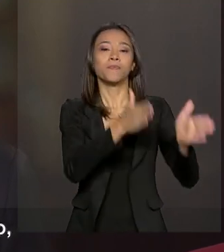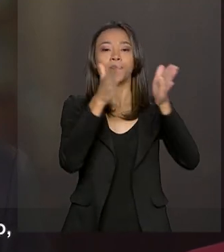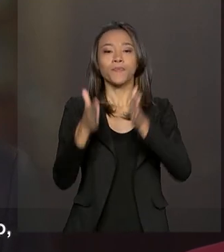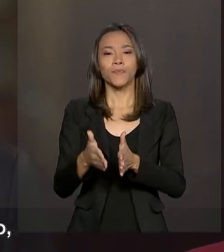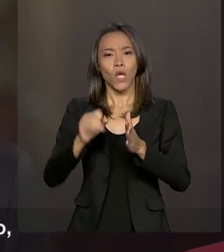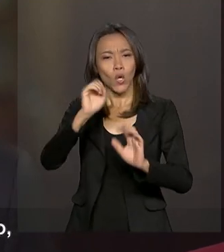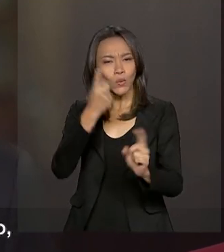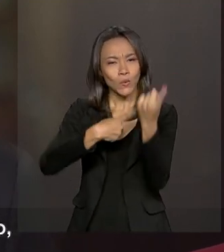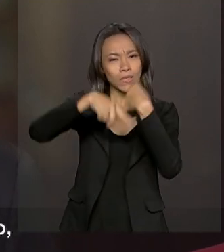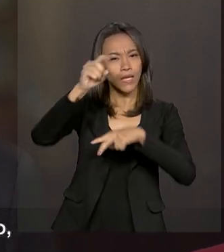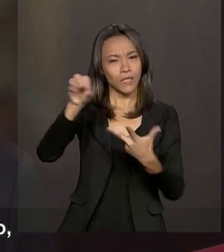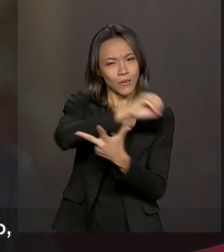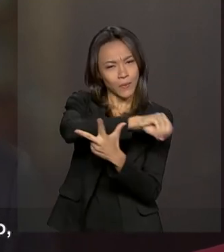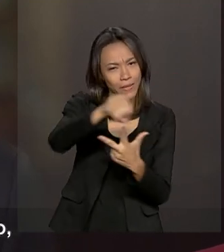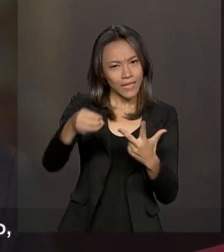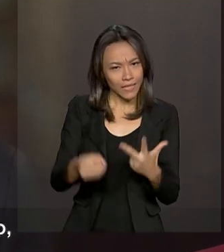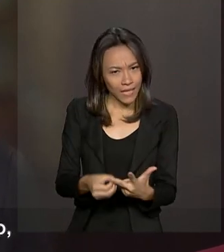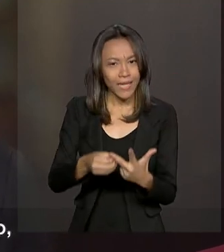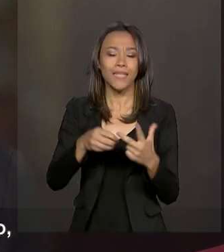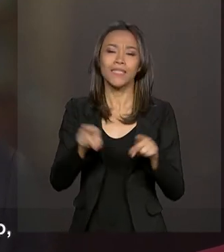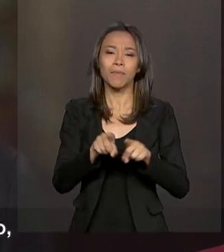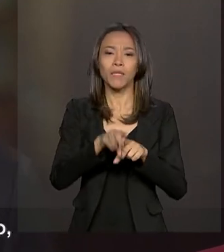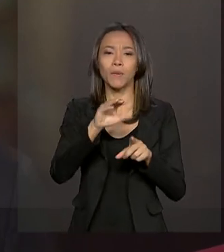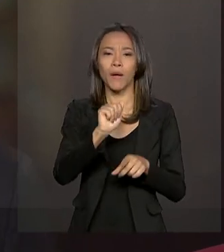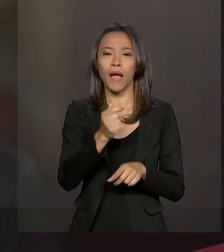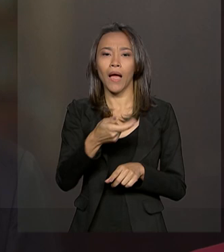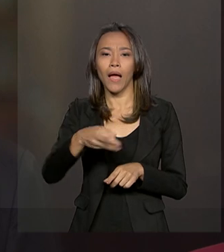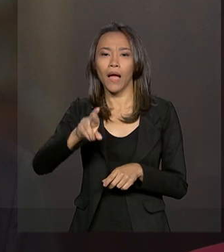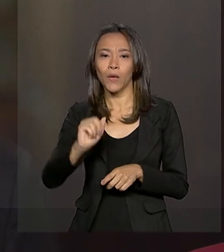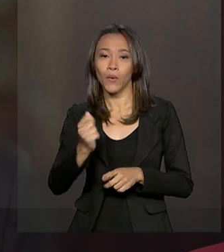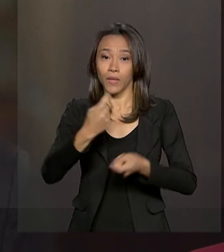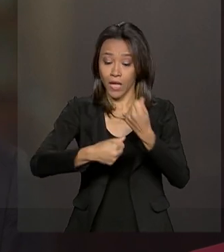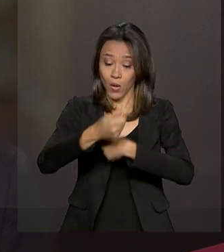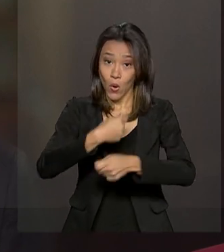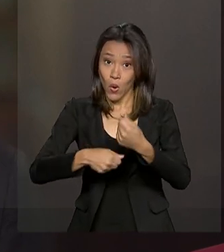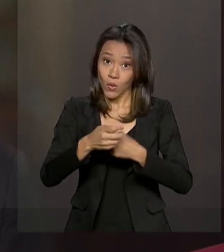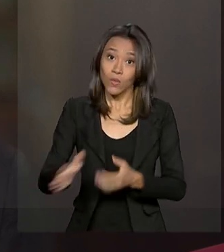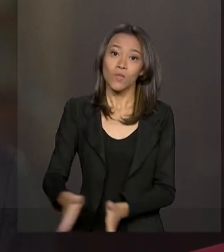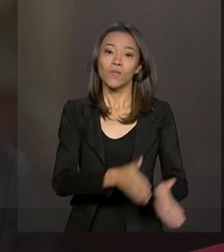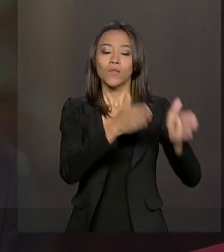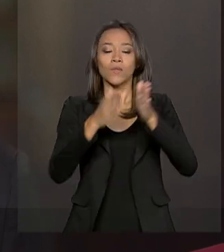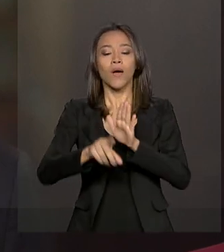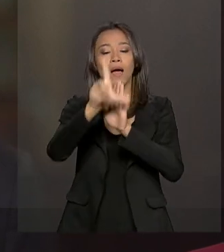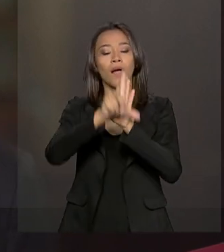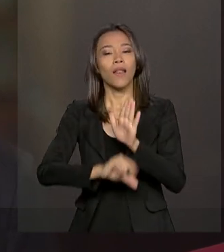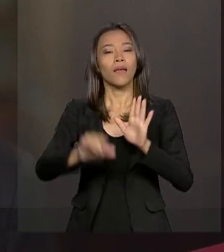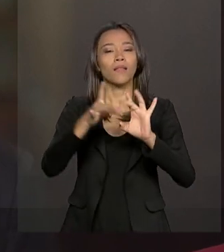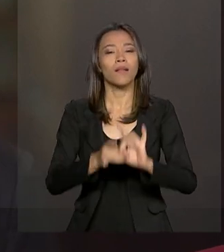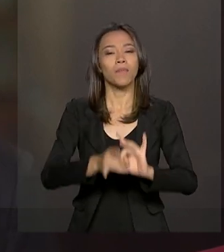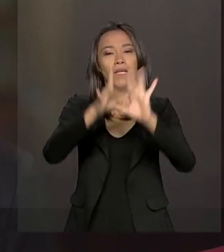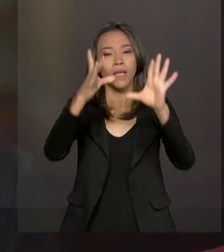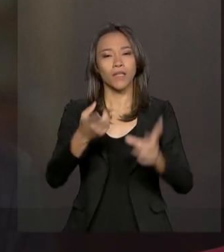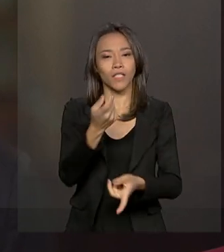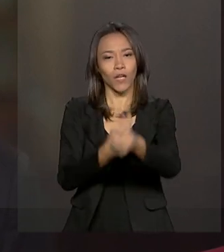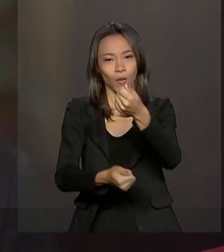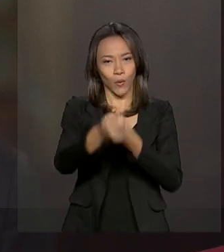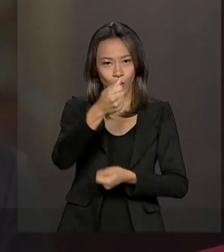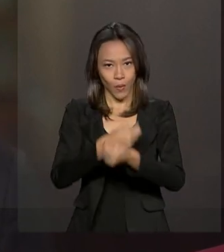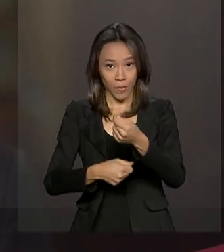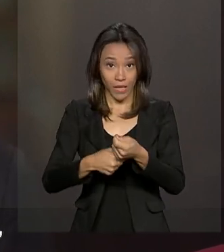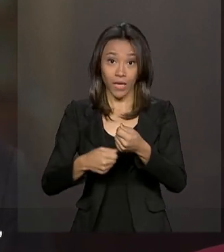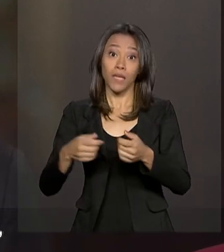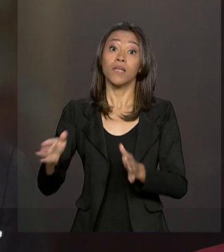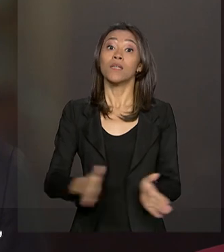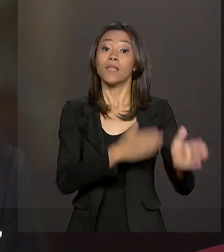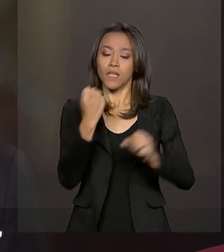sucesso do Enem e do nosso agronegócio, a lei da liberdade econômica e as obras feitas